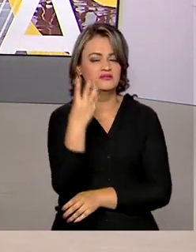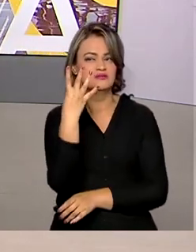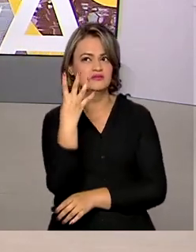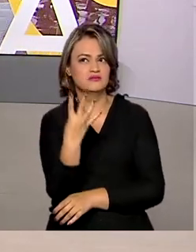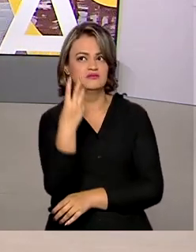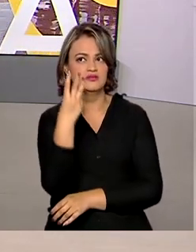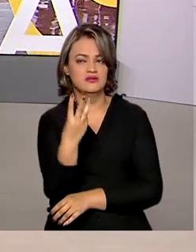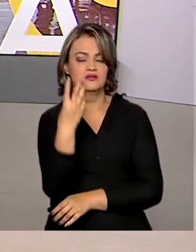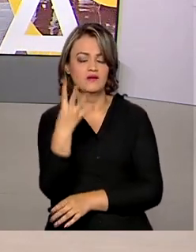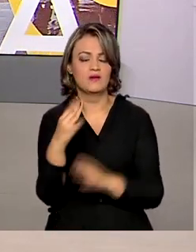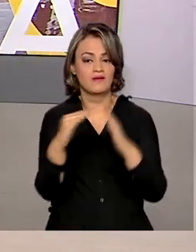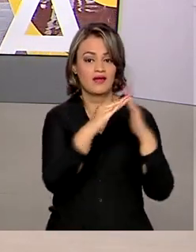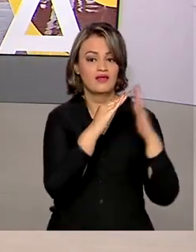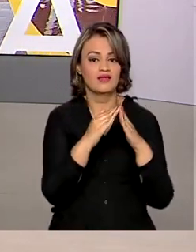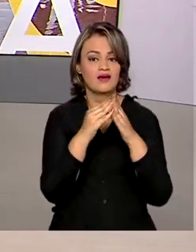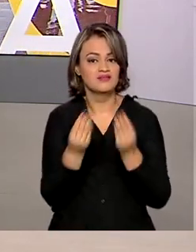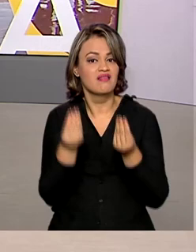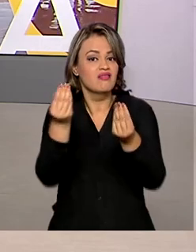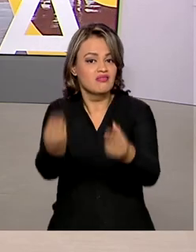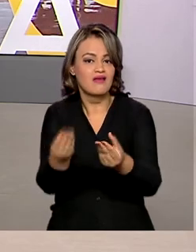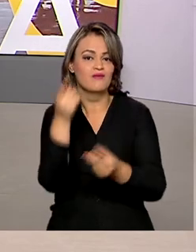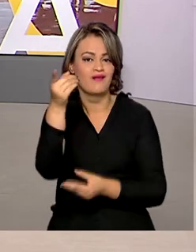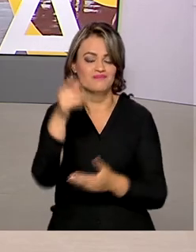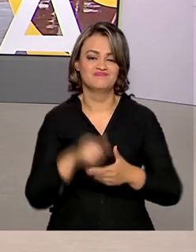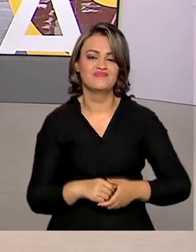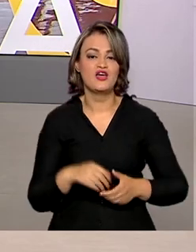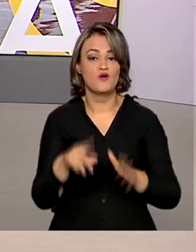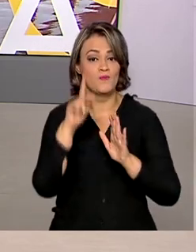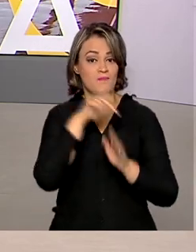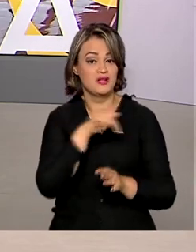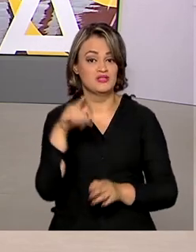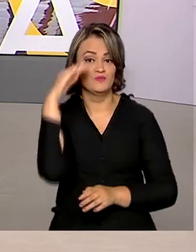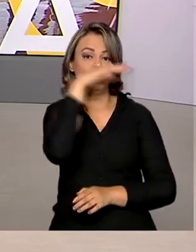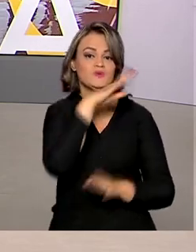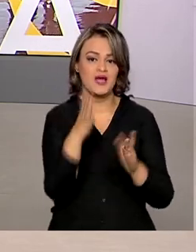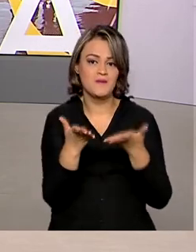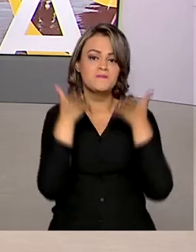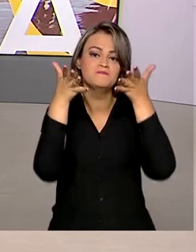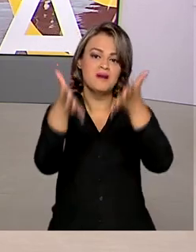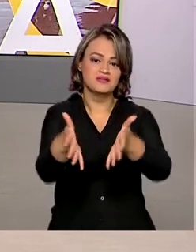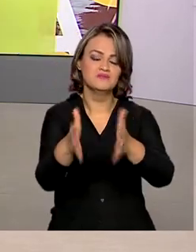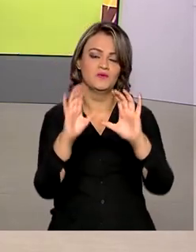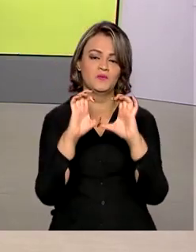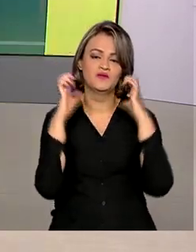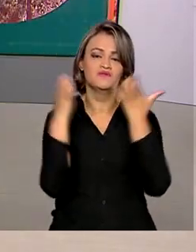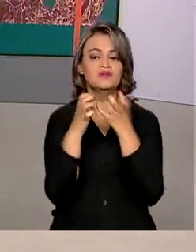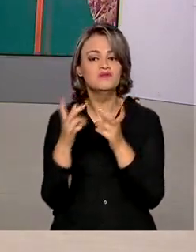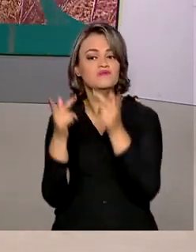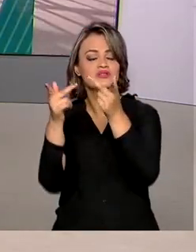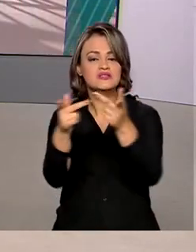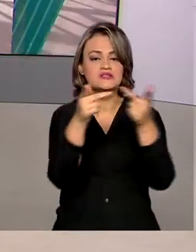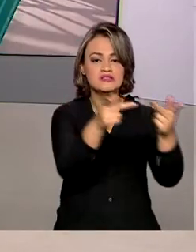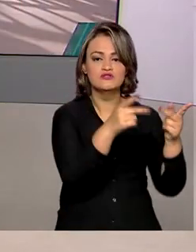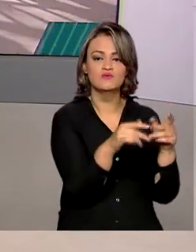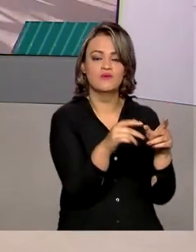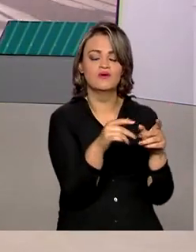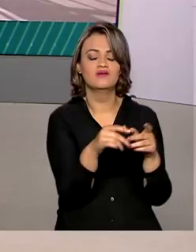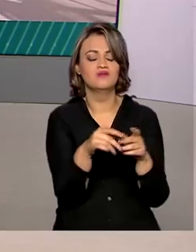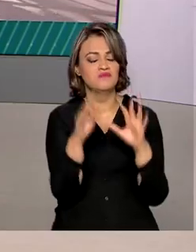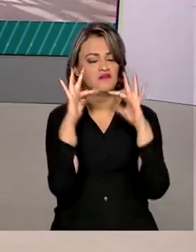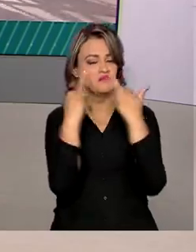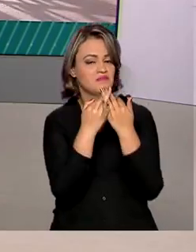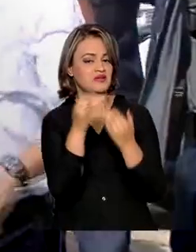Verde Amarela foram entregues no município. O presidente Jair Bolsonaro esteve na região para o evento e visitou uma das famílias